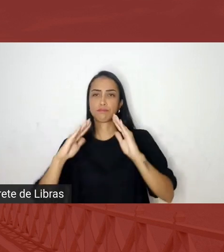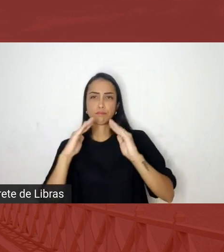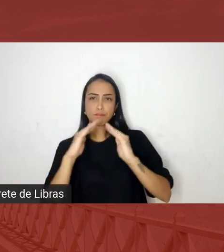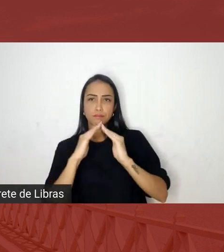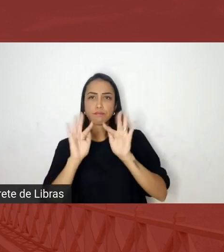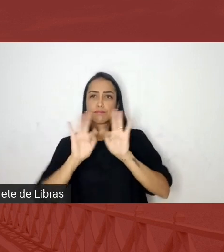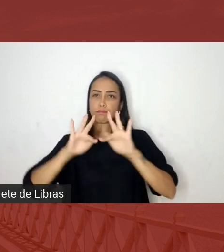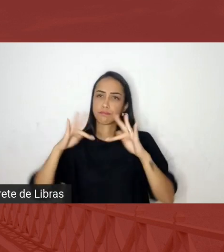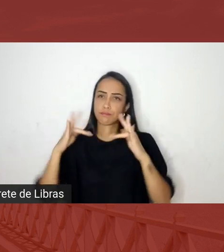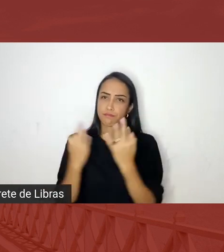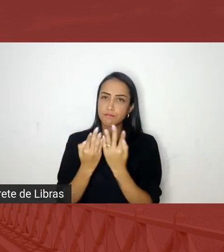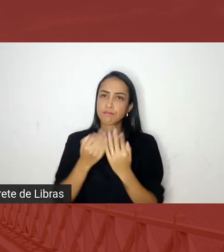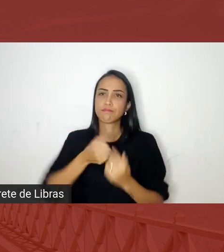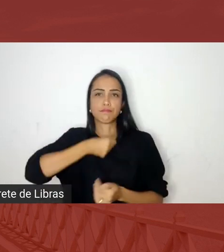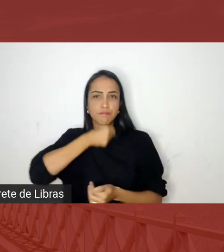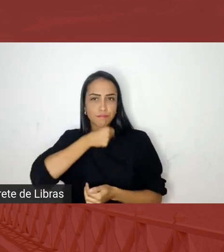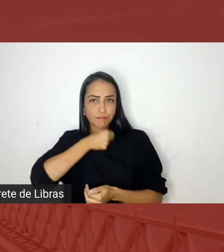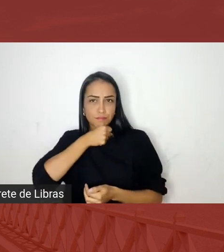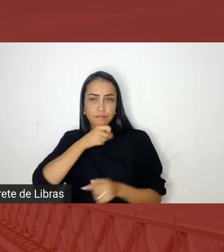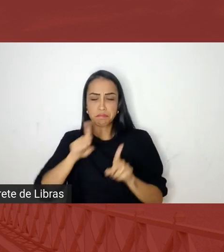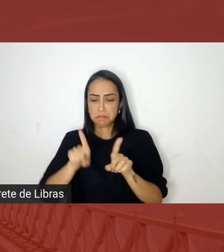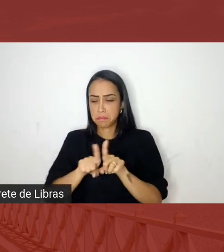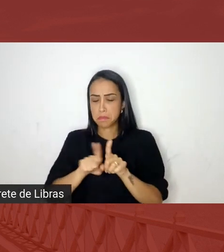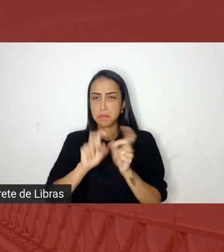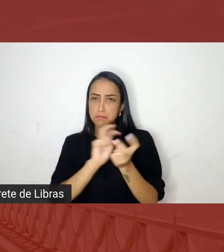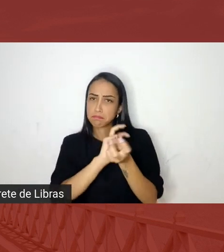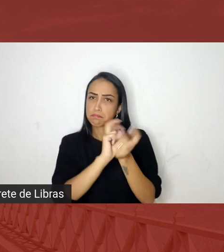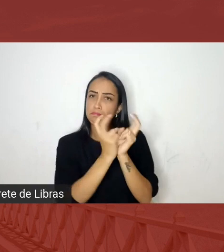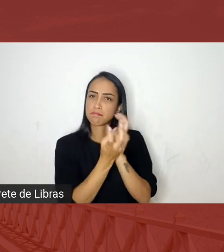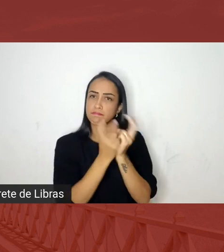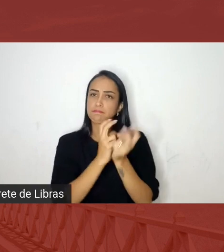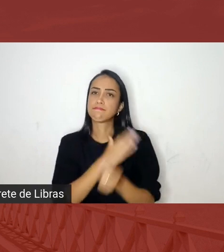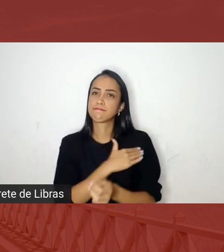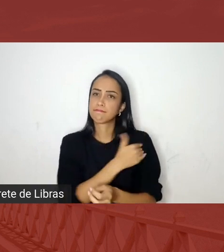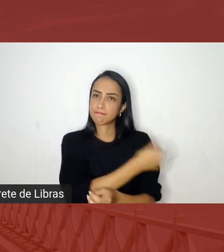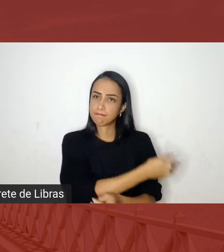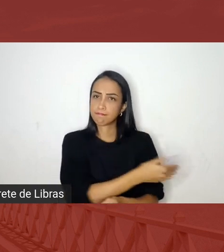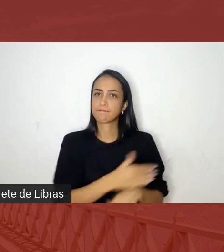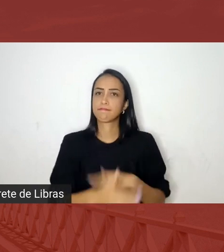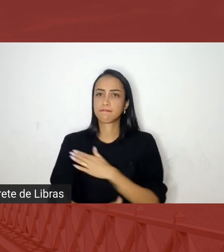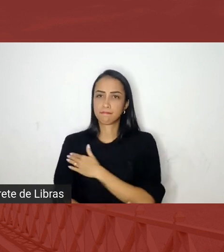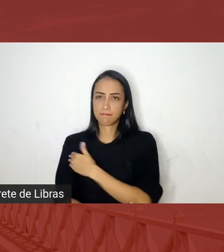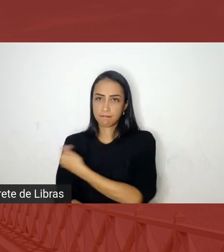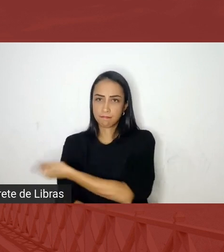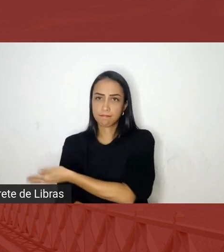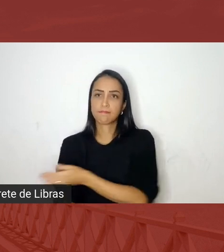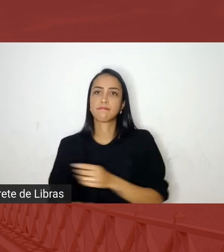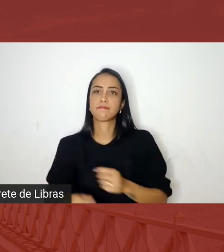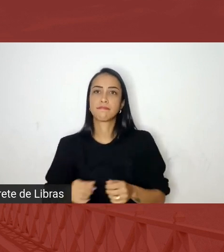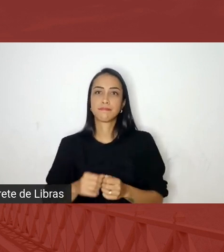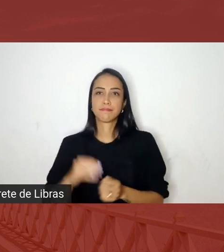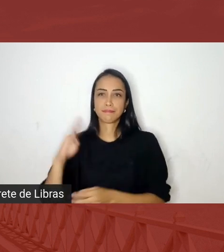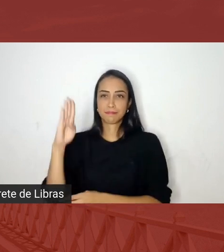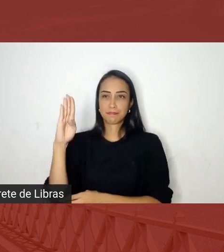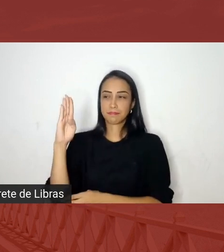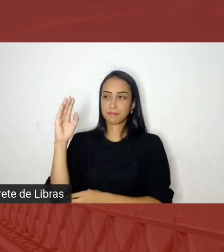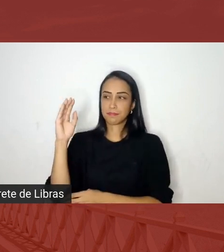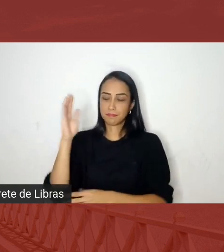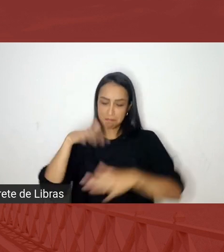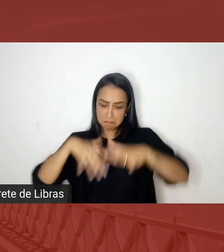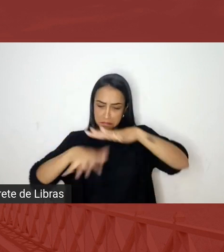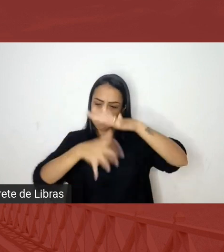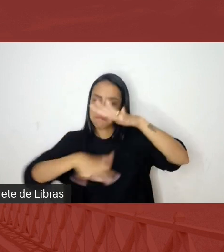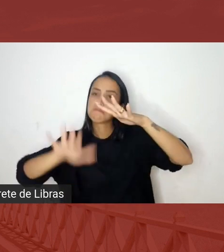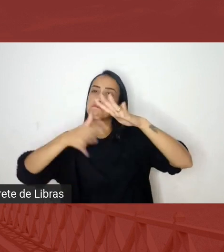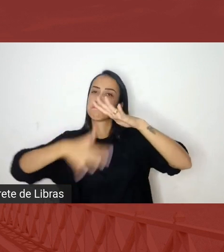com os capoeiristas com os babalorixás as yalarorixás